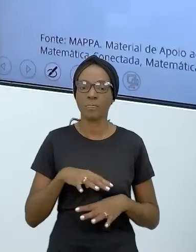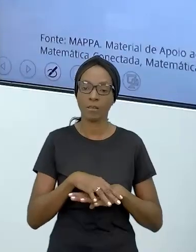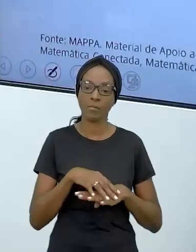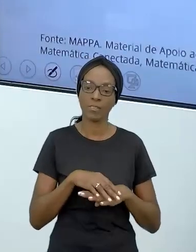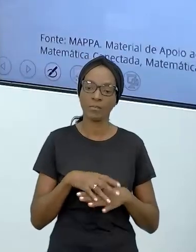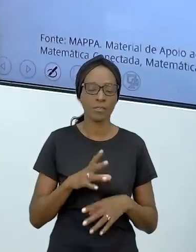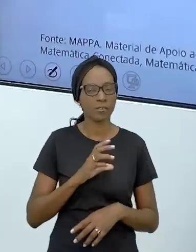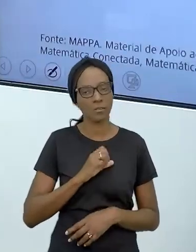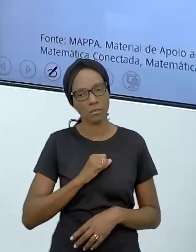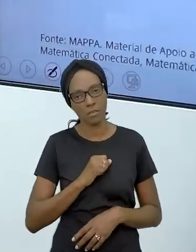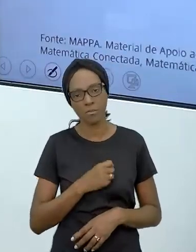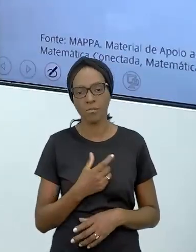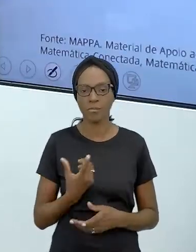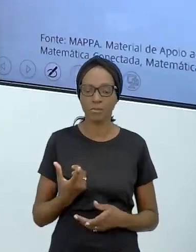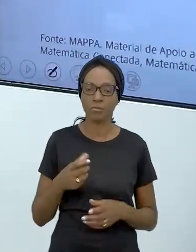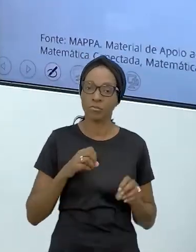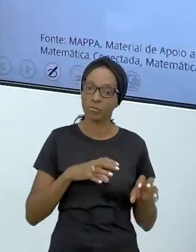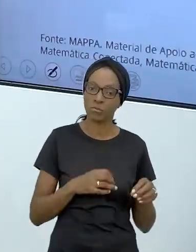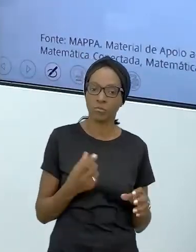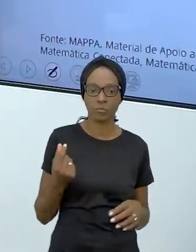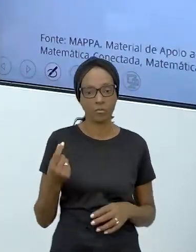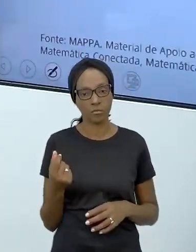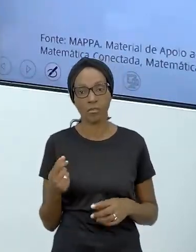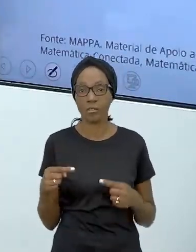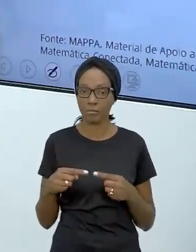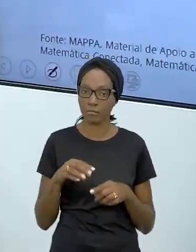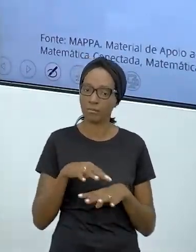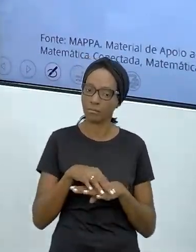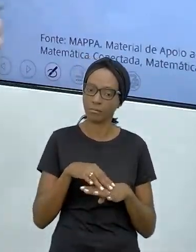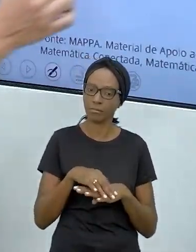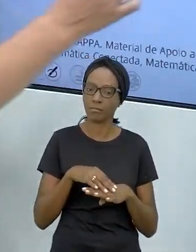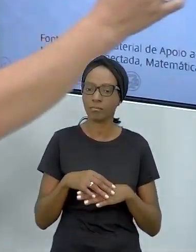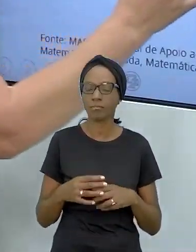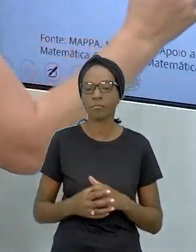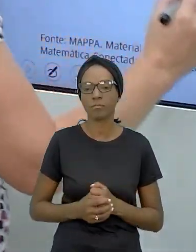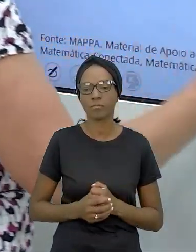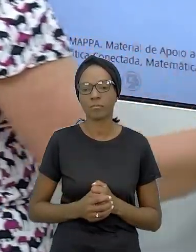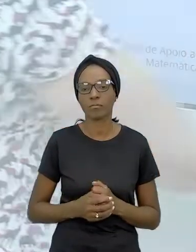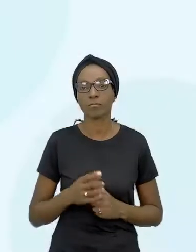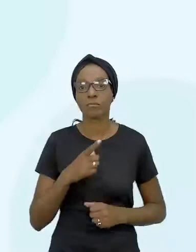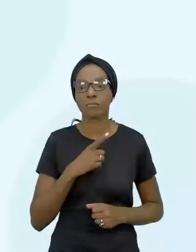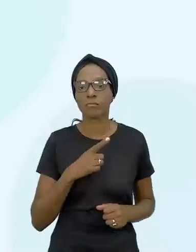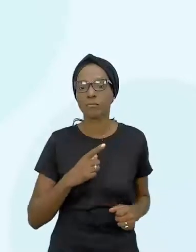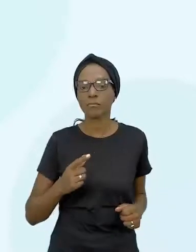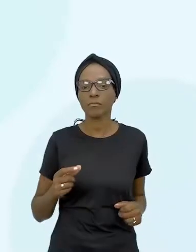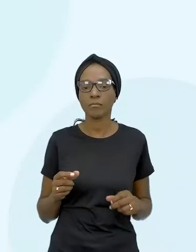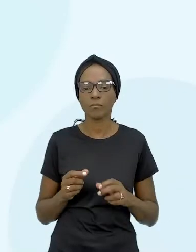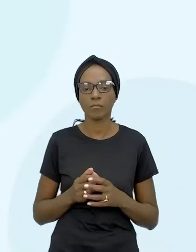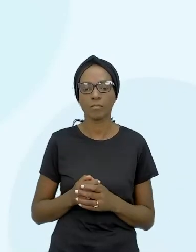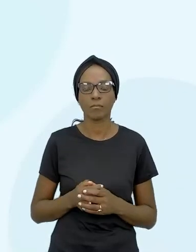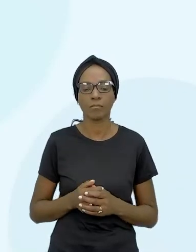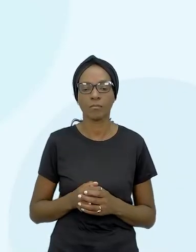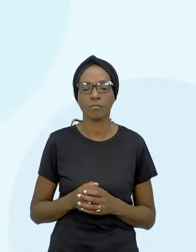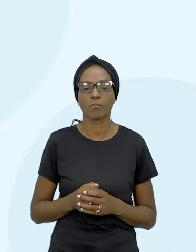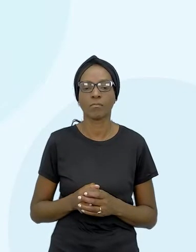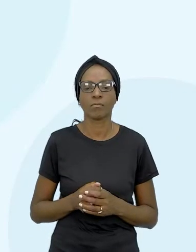mais gosto aí da educação financeira é o lado da matemática a gente tem que o montante